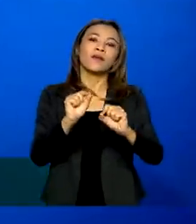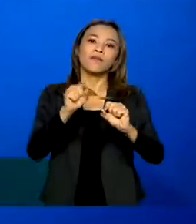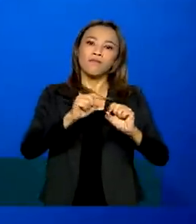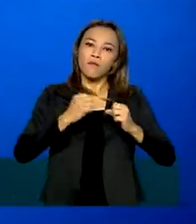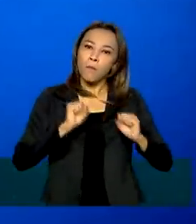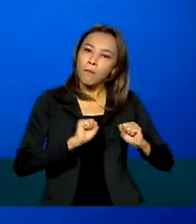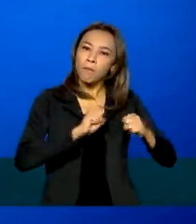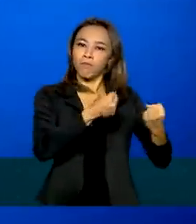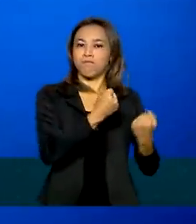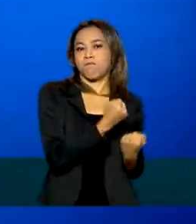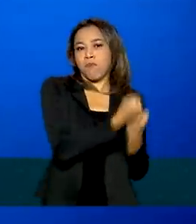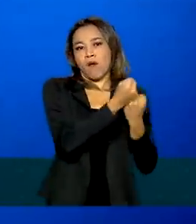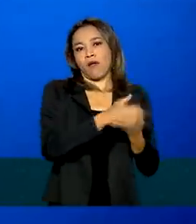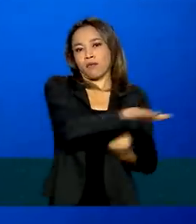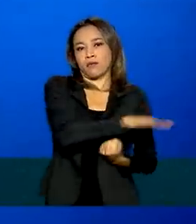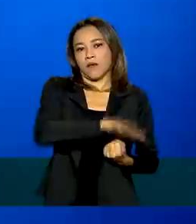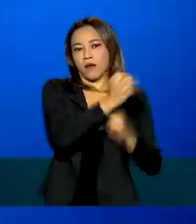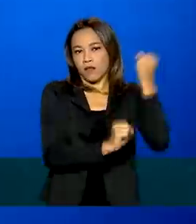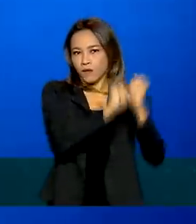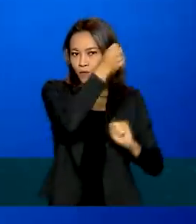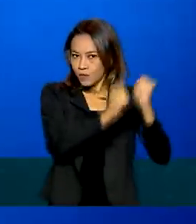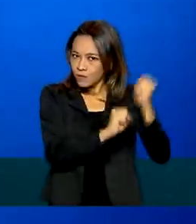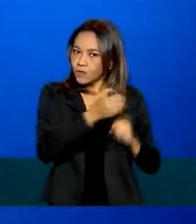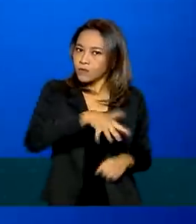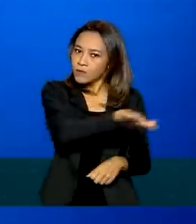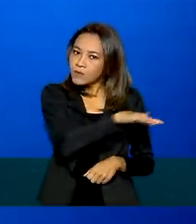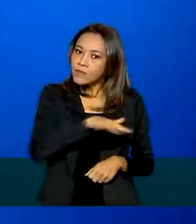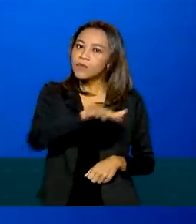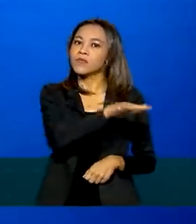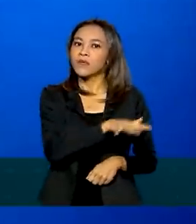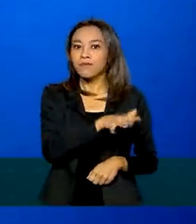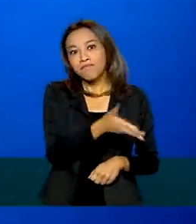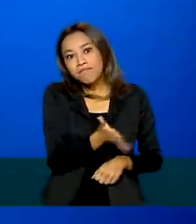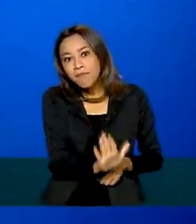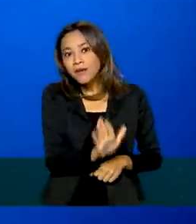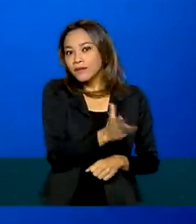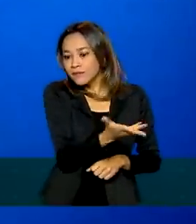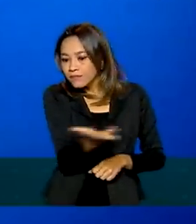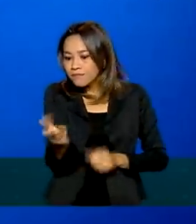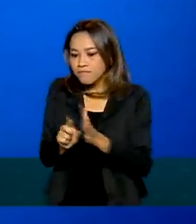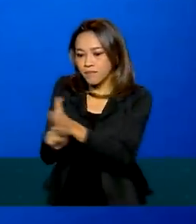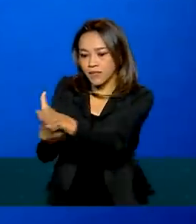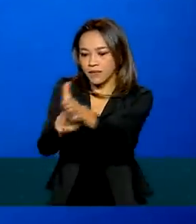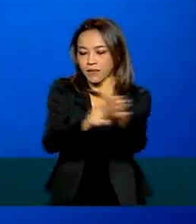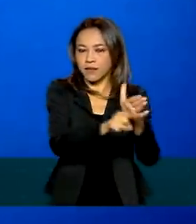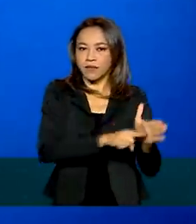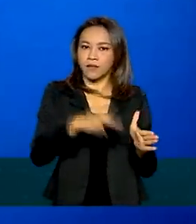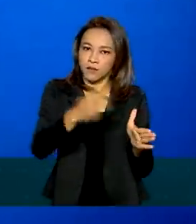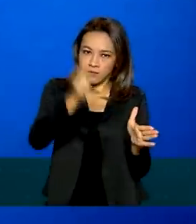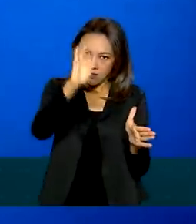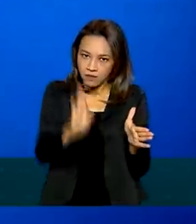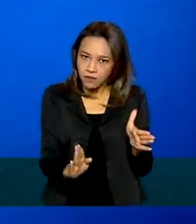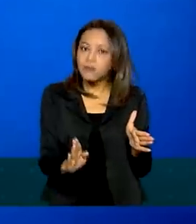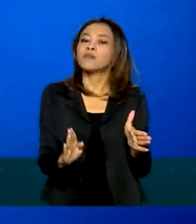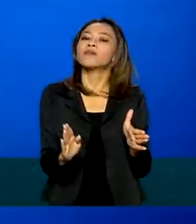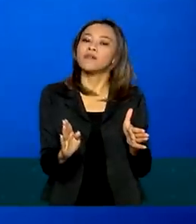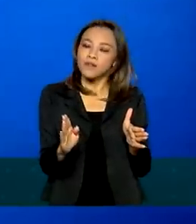industrial. E não pode existir esse fortalecimento sem que a pesquisa no Brasil seja